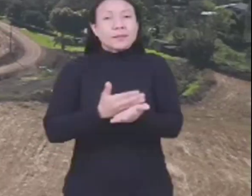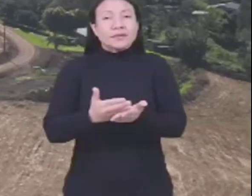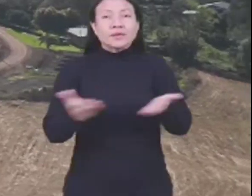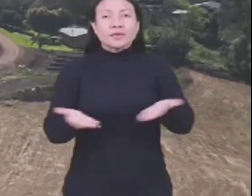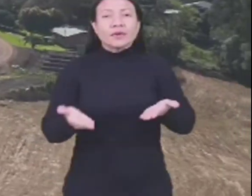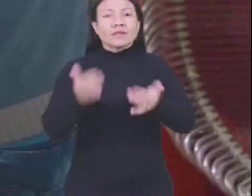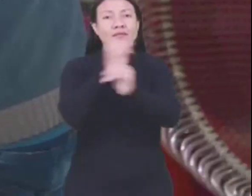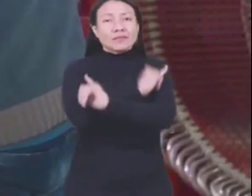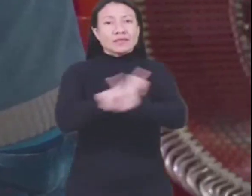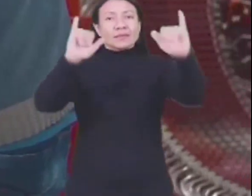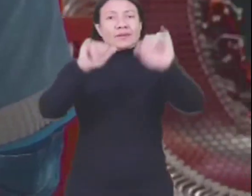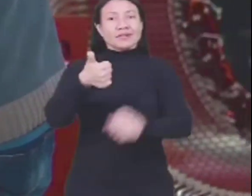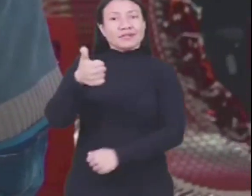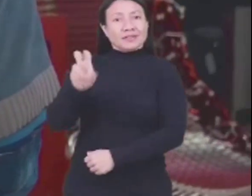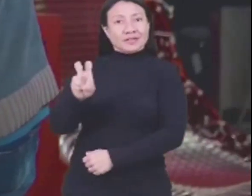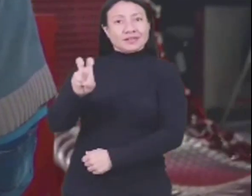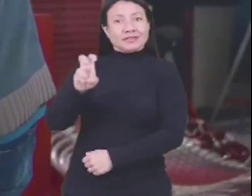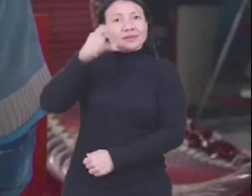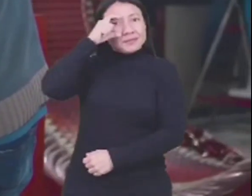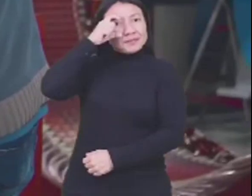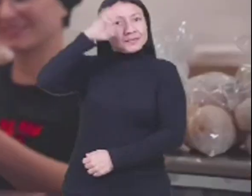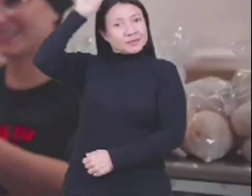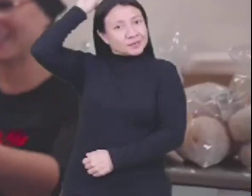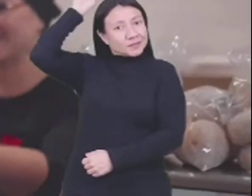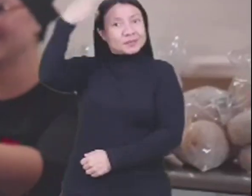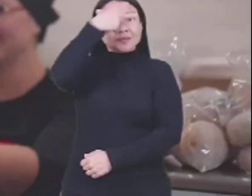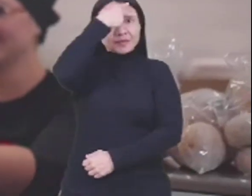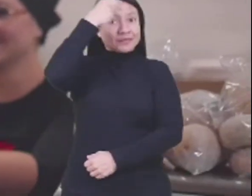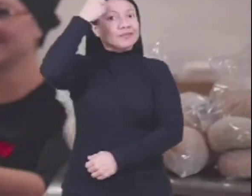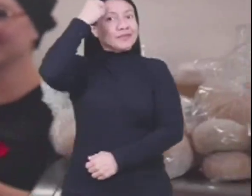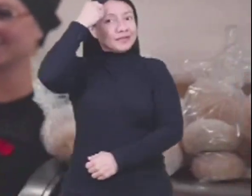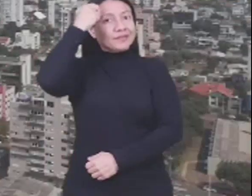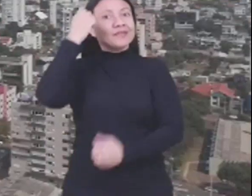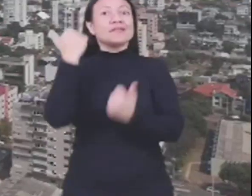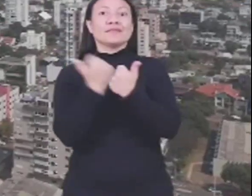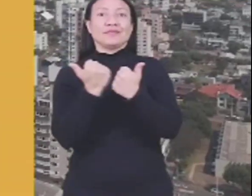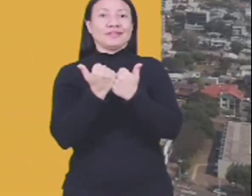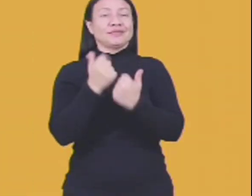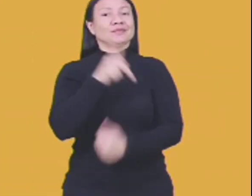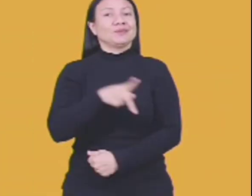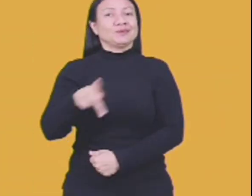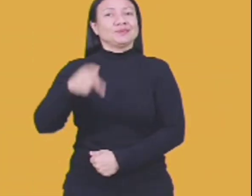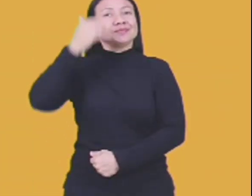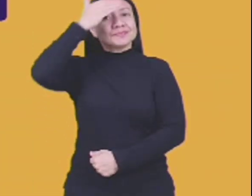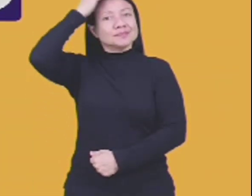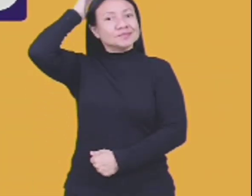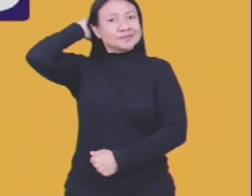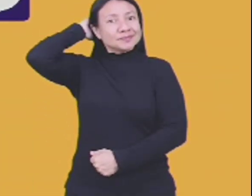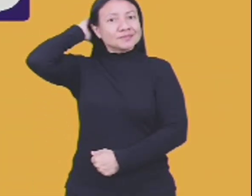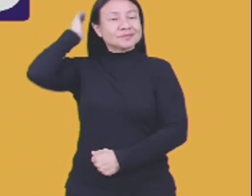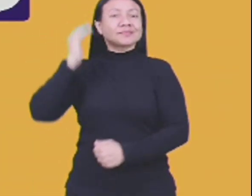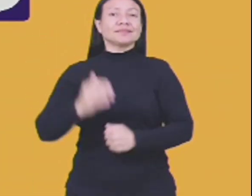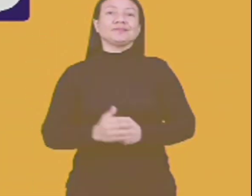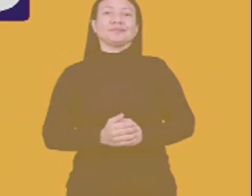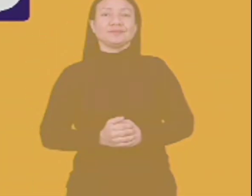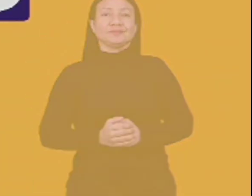Começa agora o programa 15, com Pedrão Prefeito e vice-professora Lurdinha.